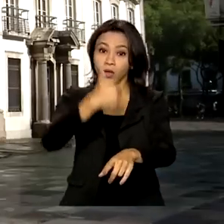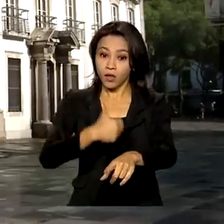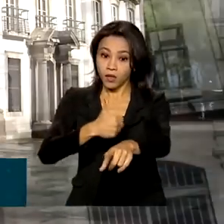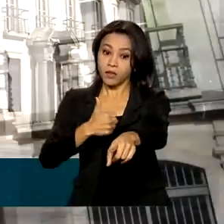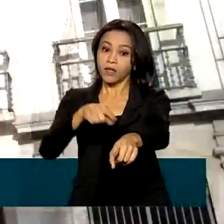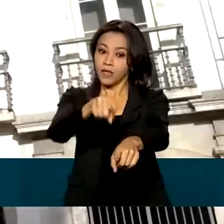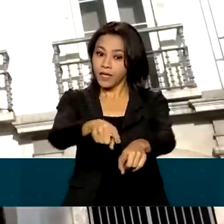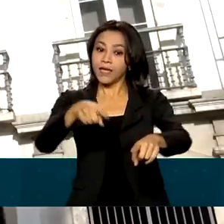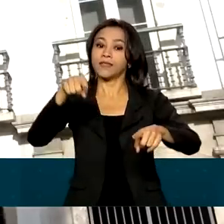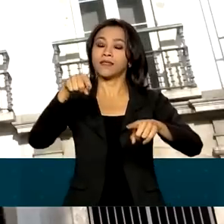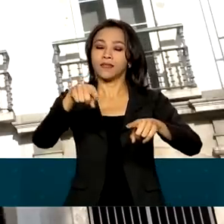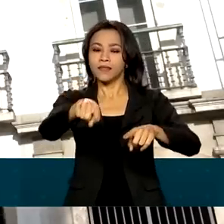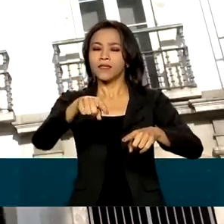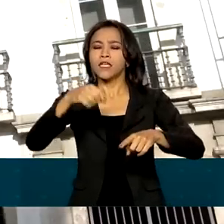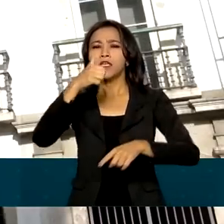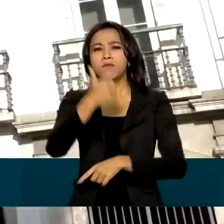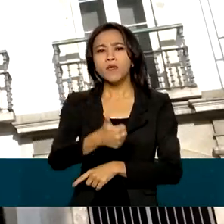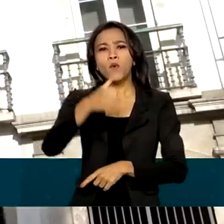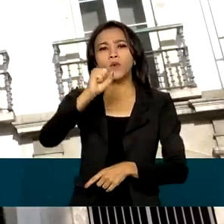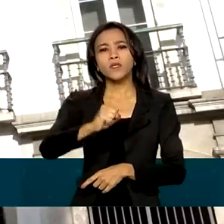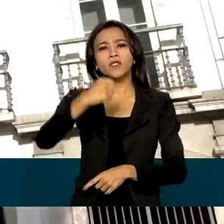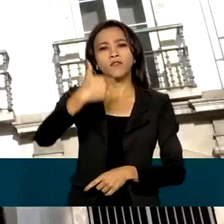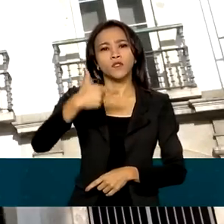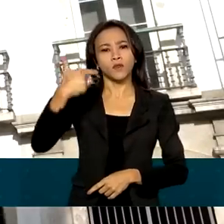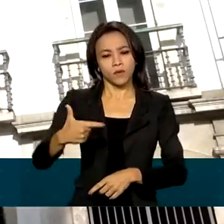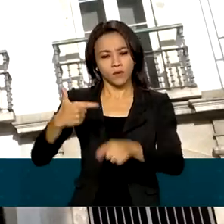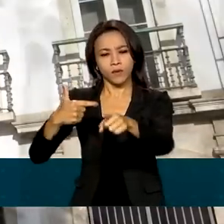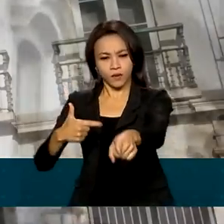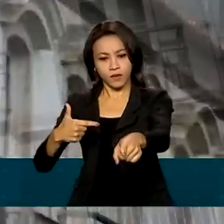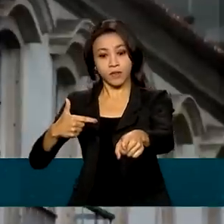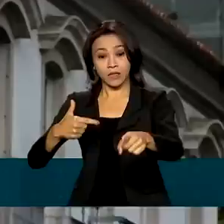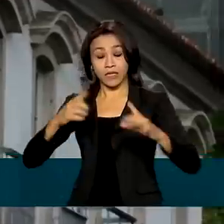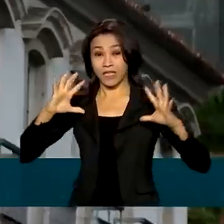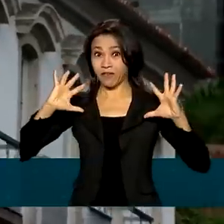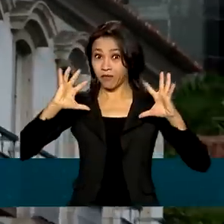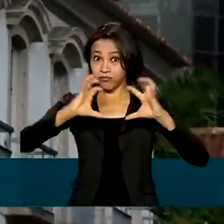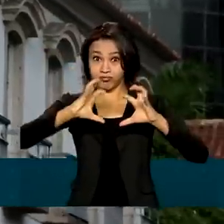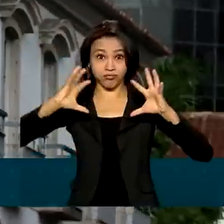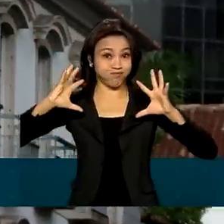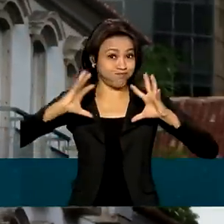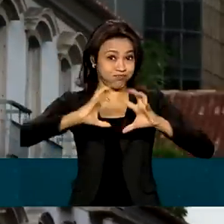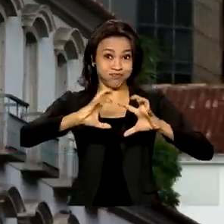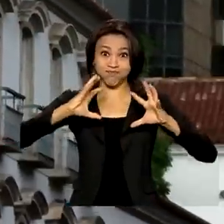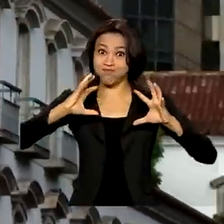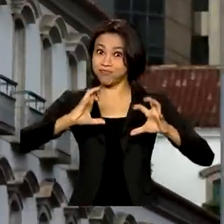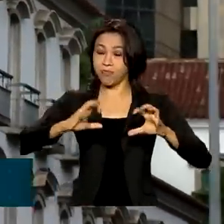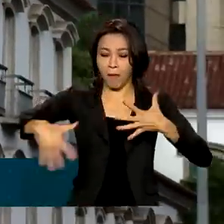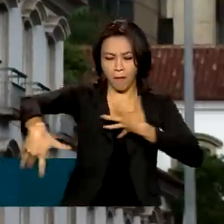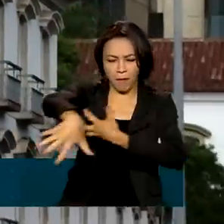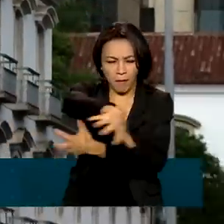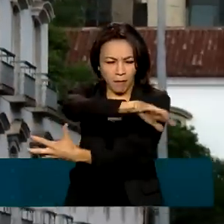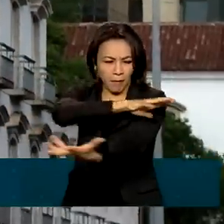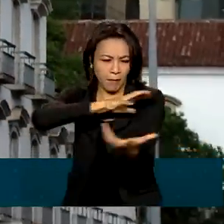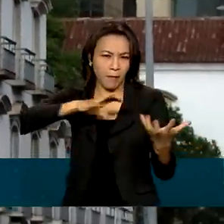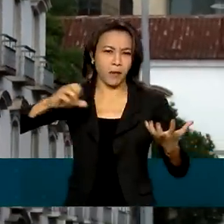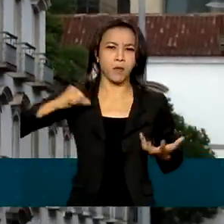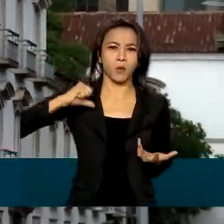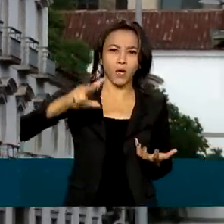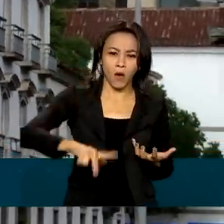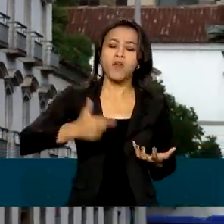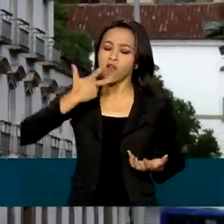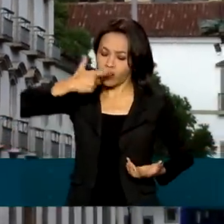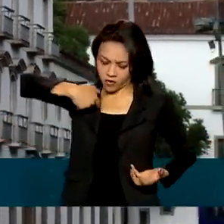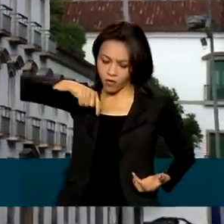que, em janeiro de 1822, também em meio a pressões da corte portuguesa, o príncipe regente anunciou que